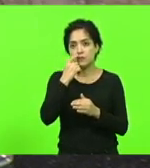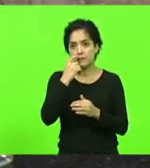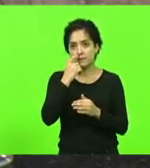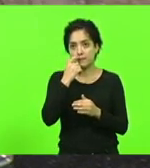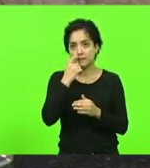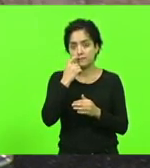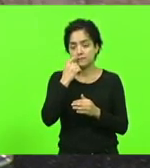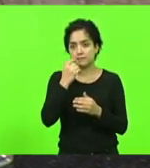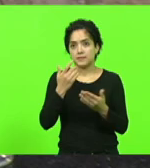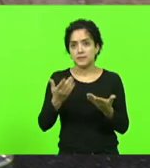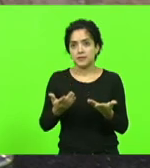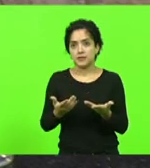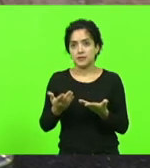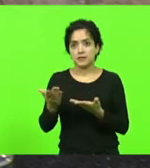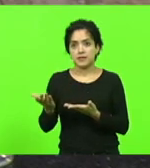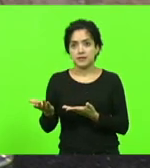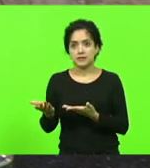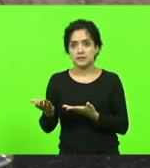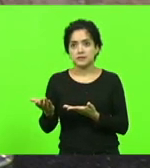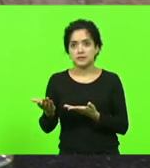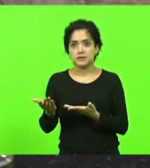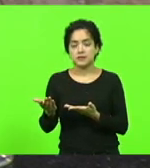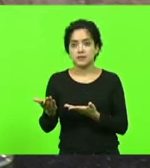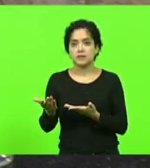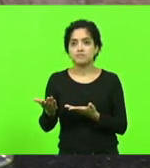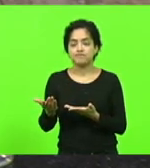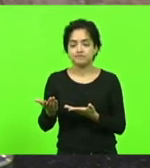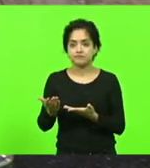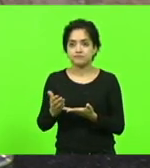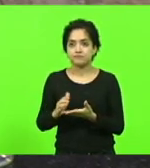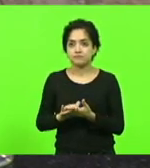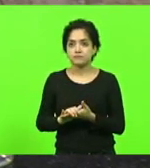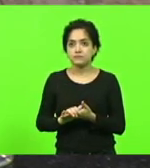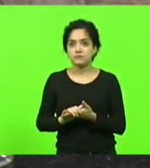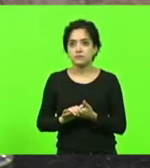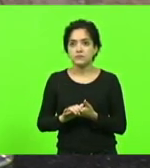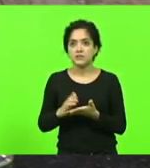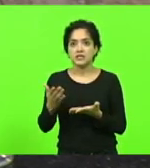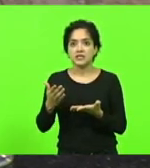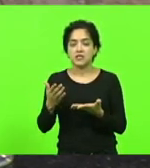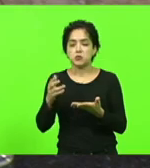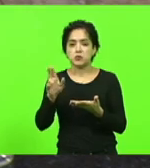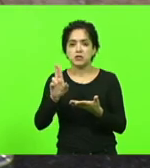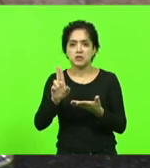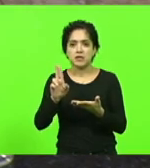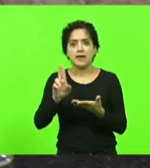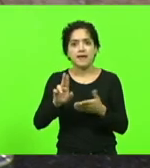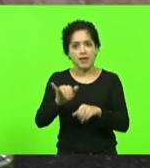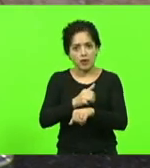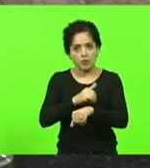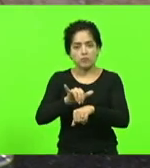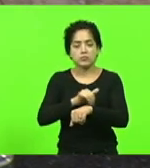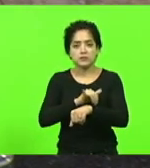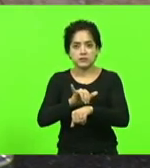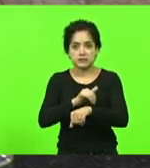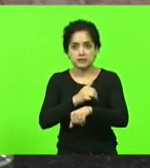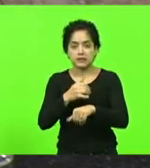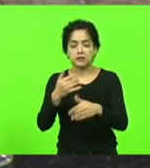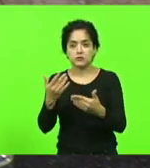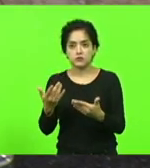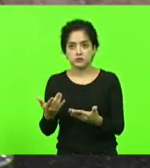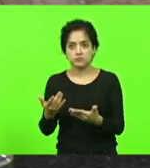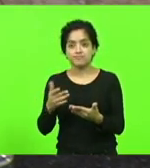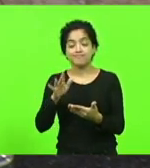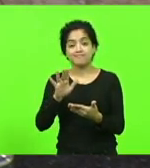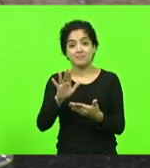considerar esse fato de que ela tem não que não tenha serventia é uma ferramenta legislativa mas que o efeito